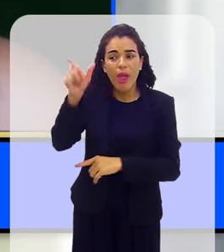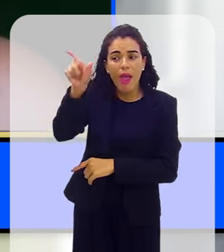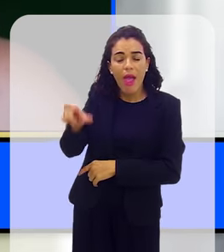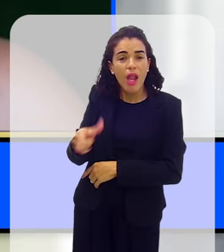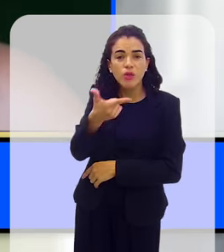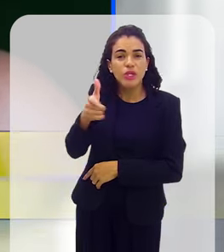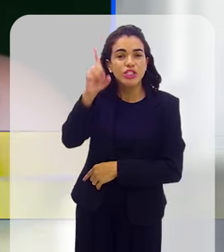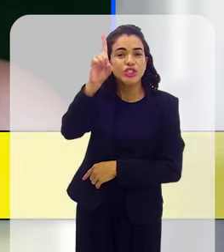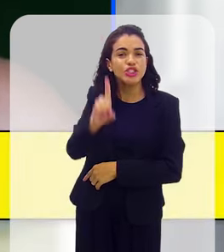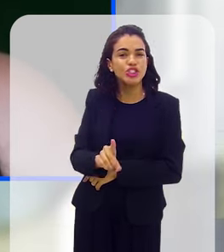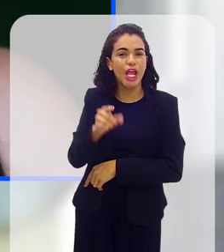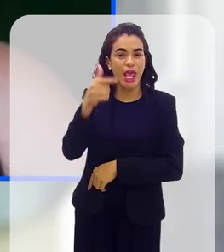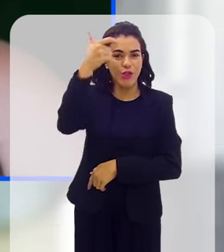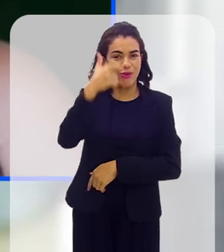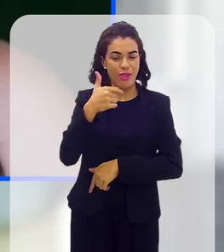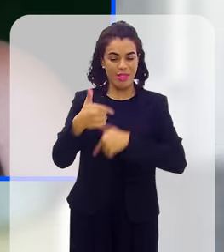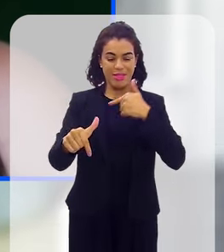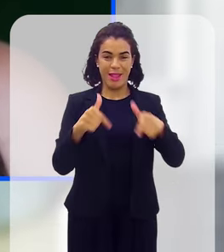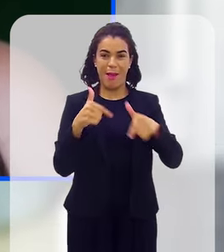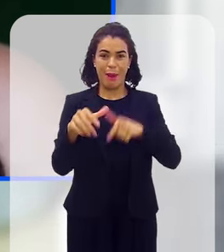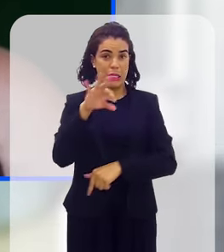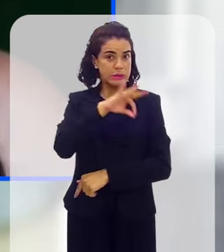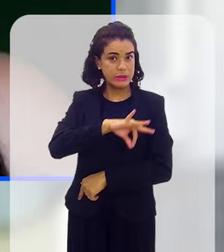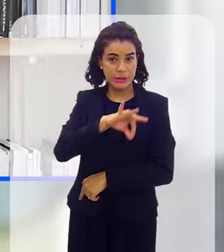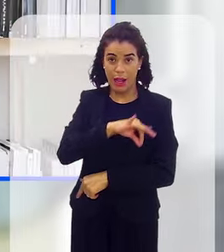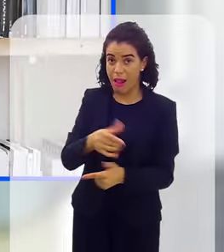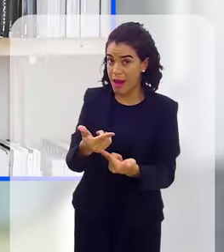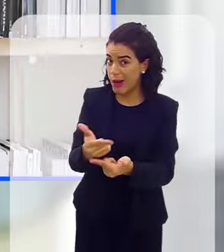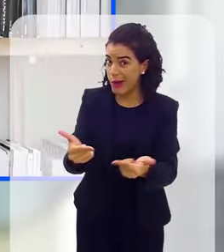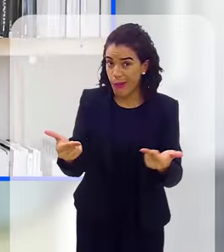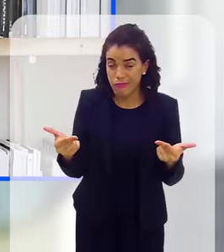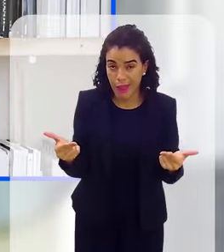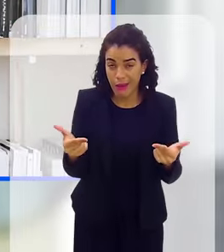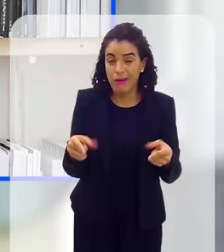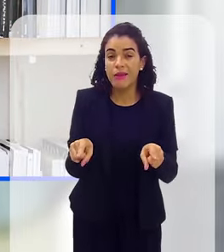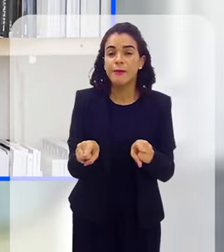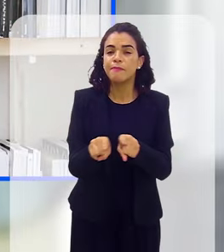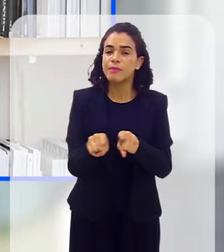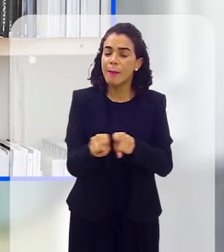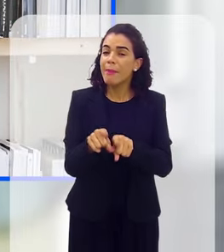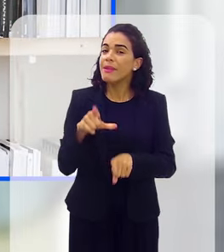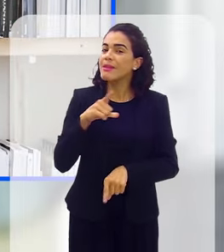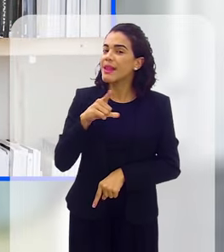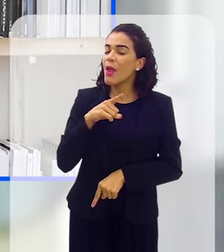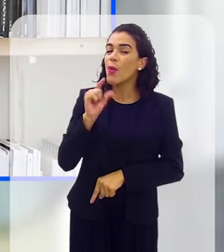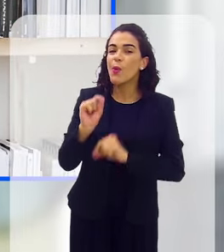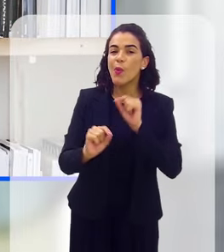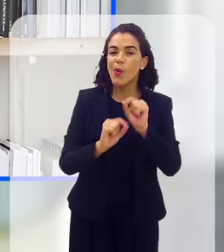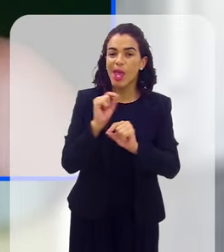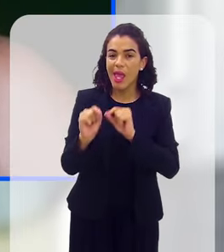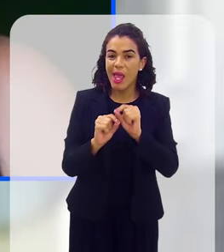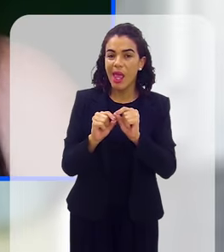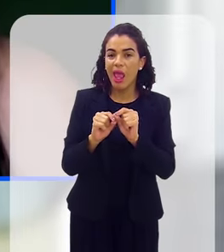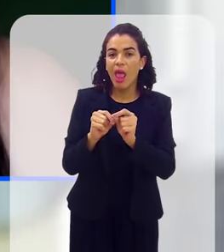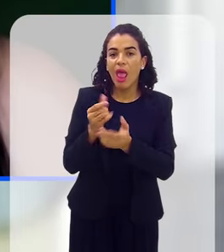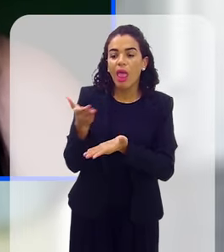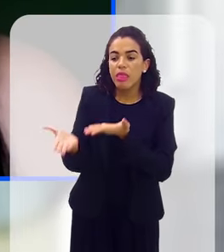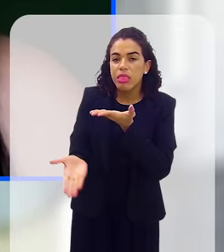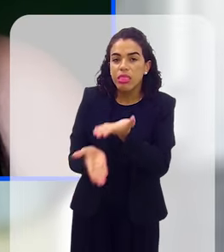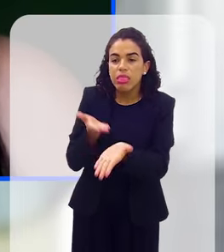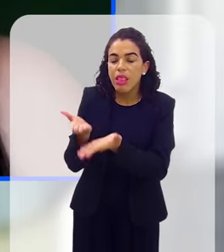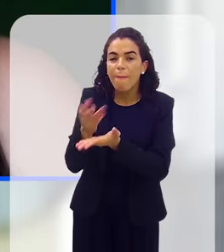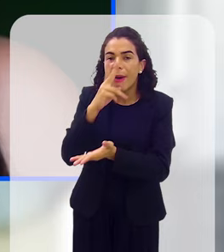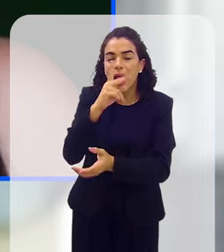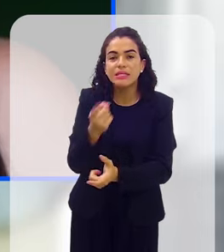direitos trabalhistas, ela não recebe um salário, né, e ela ainda tem o detalhe da questão da servidão por dívida,